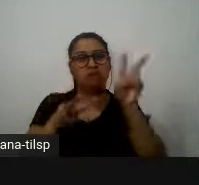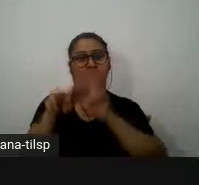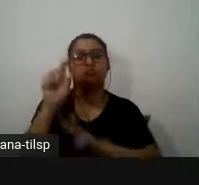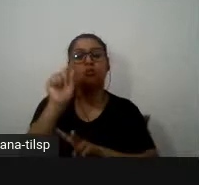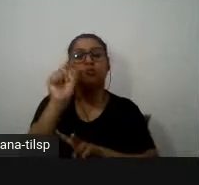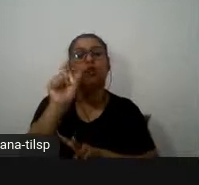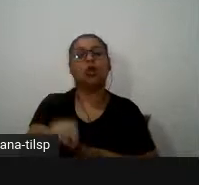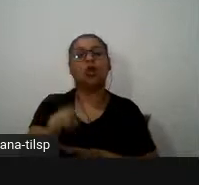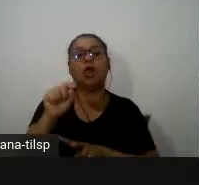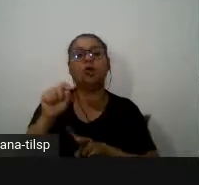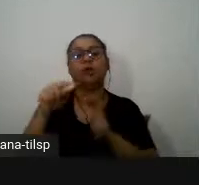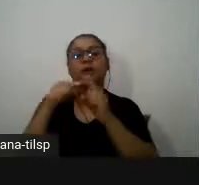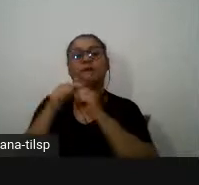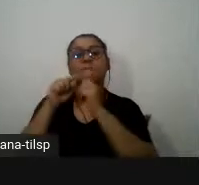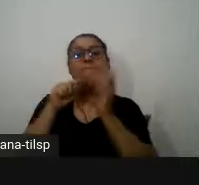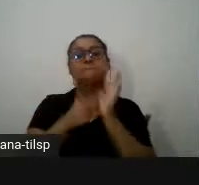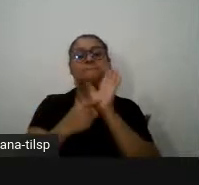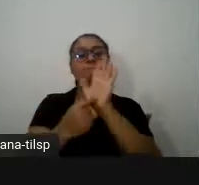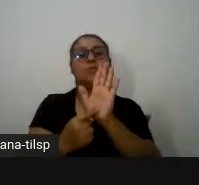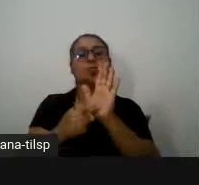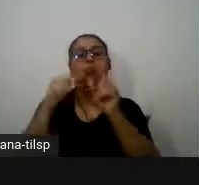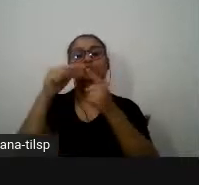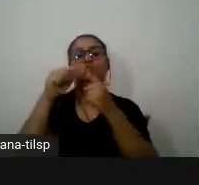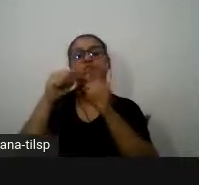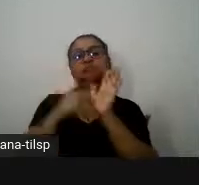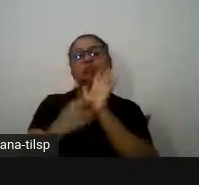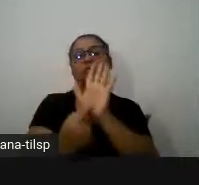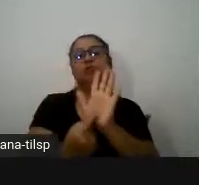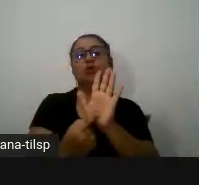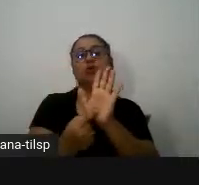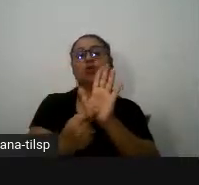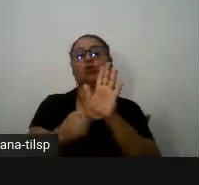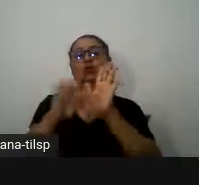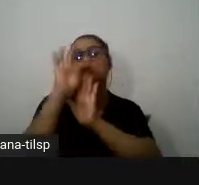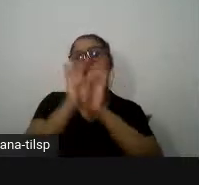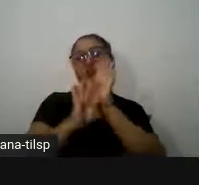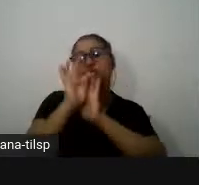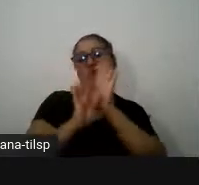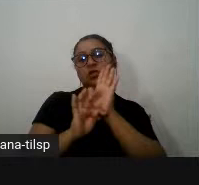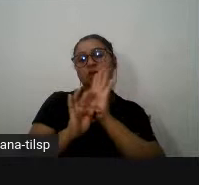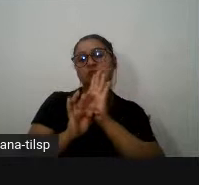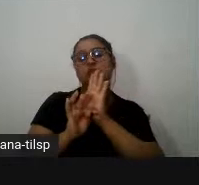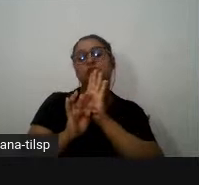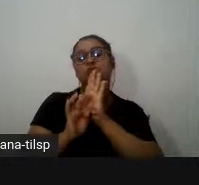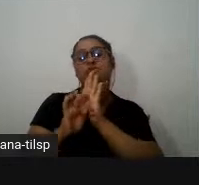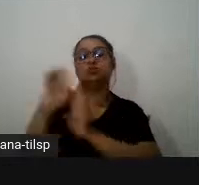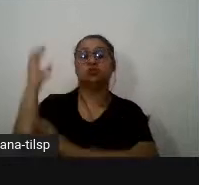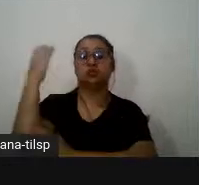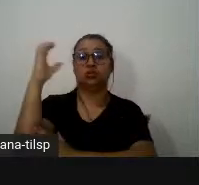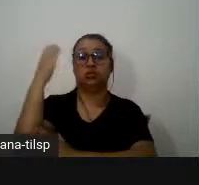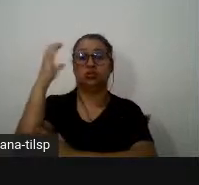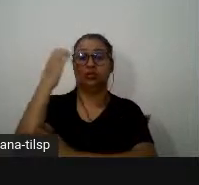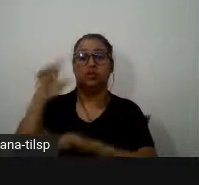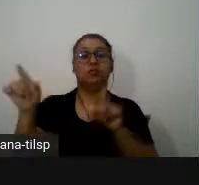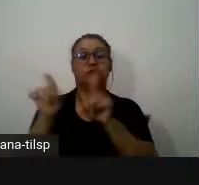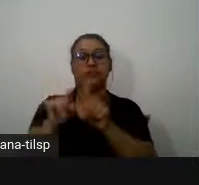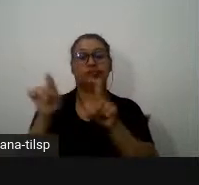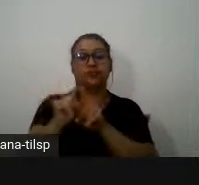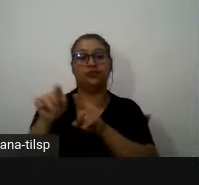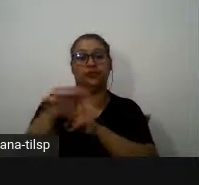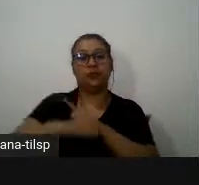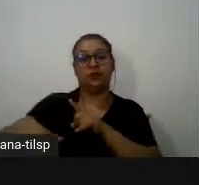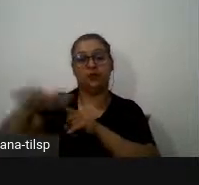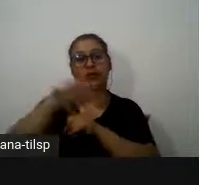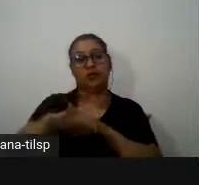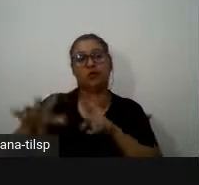é que identificam do que é que identifica perdão os textos de divulgação científica e sobretudo a nível dos recursos